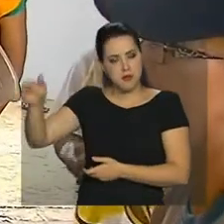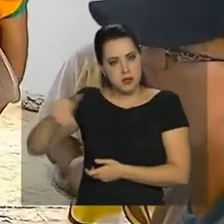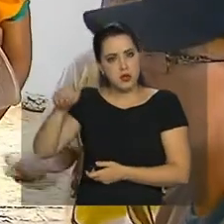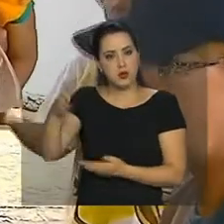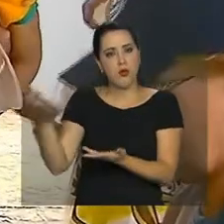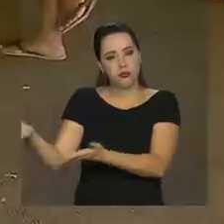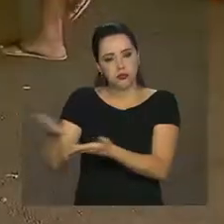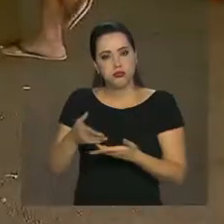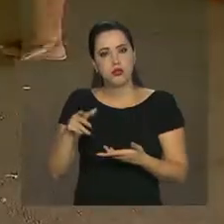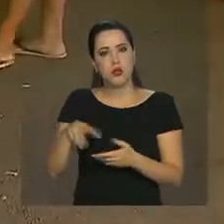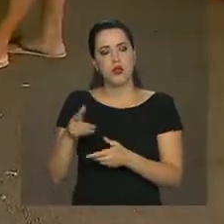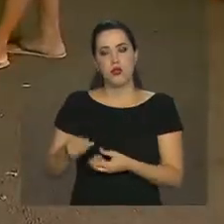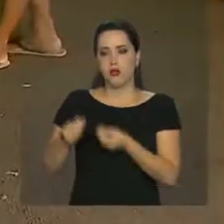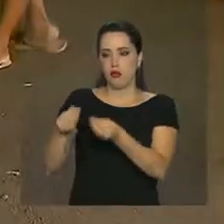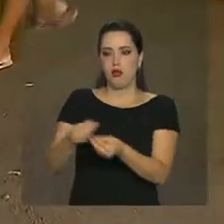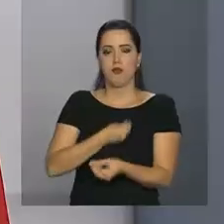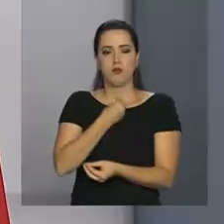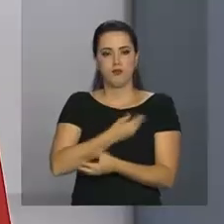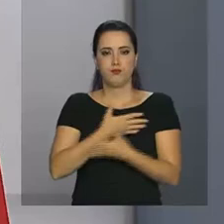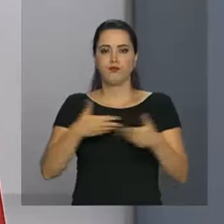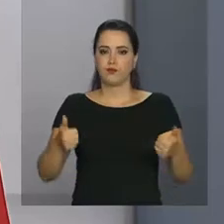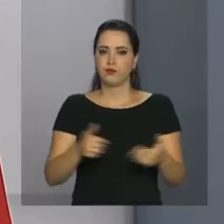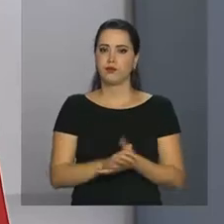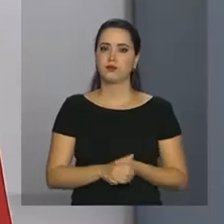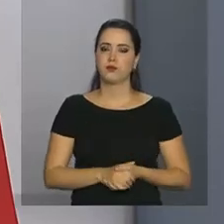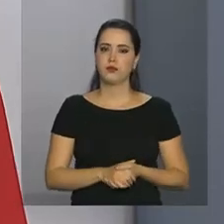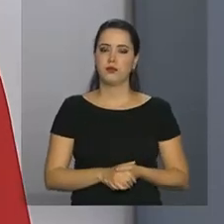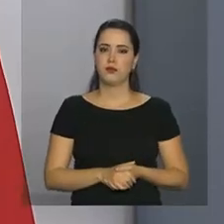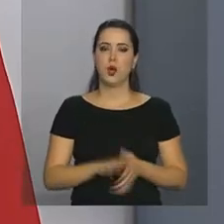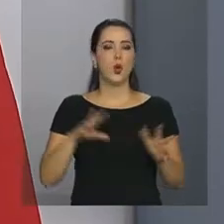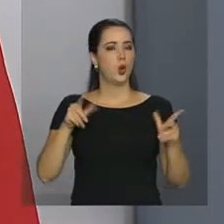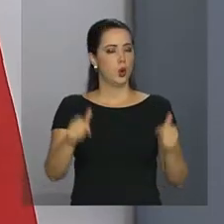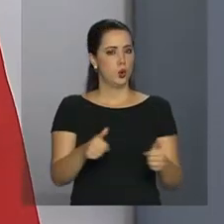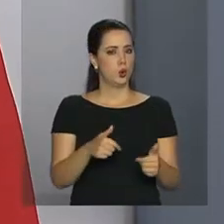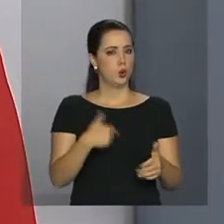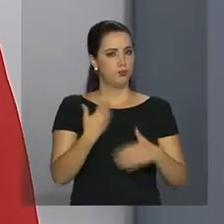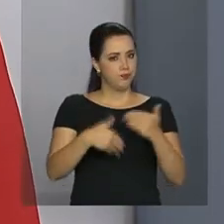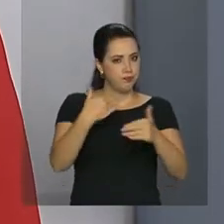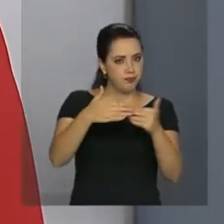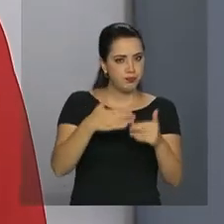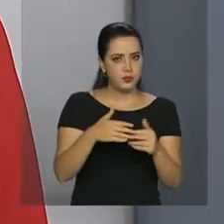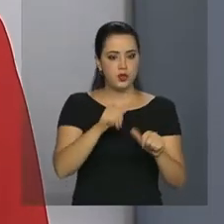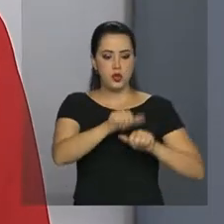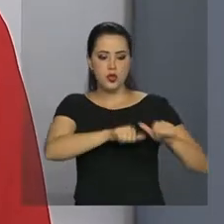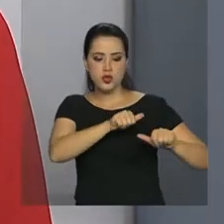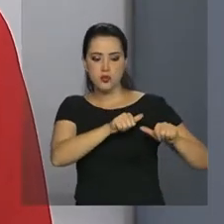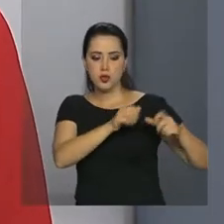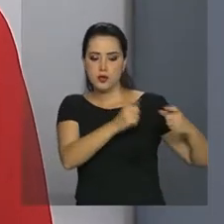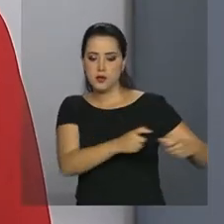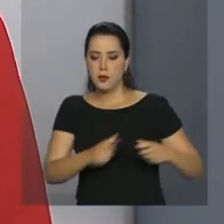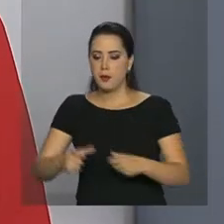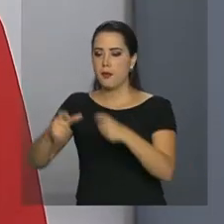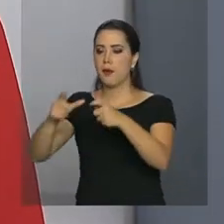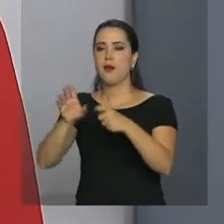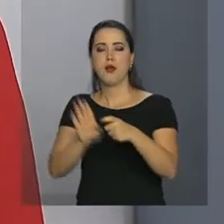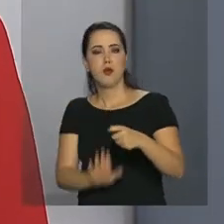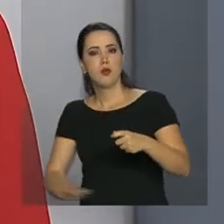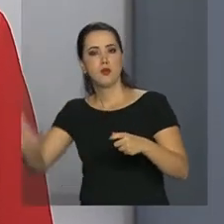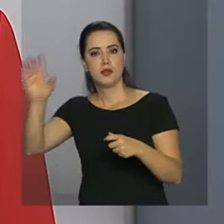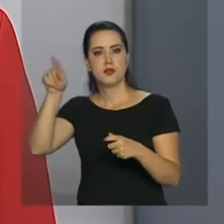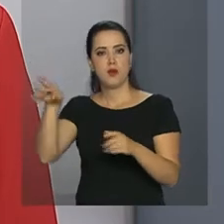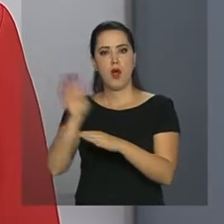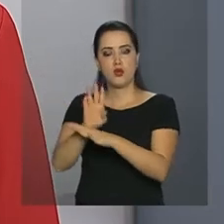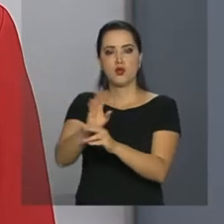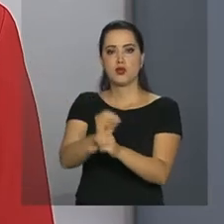a ocupação mais digna possível. Todo o processo de interiorização tem o apoio de agências da ONU e de instituições